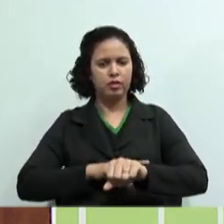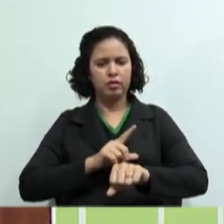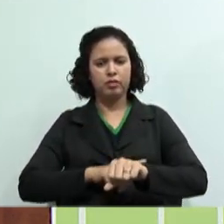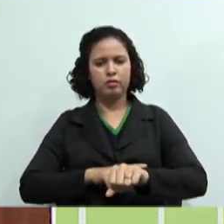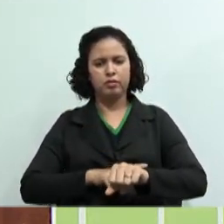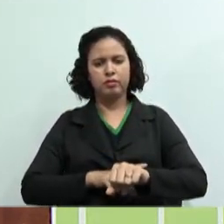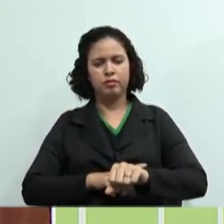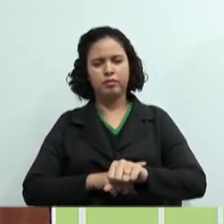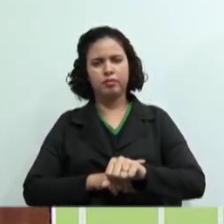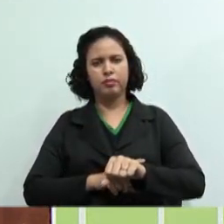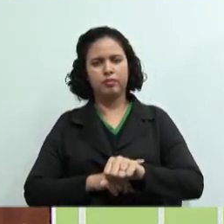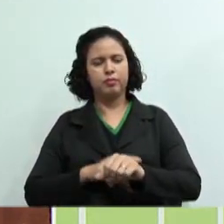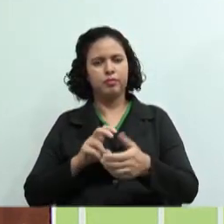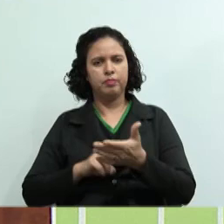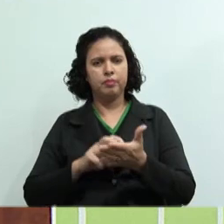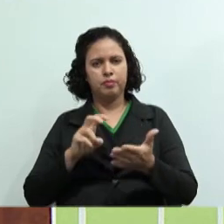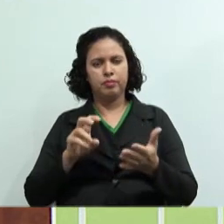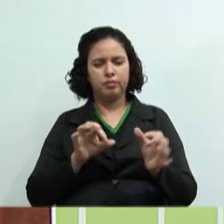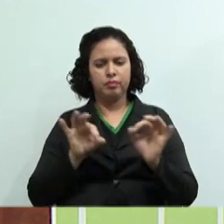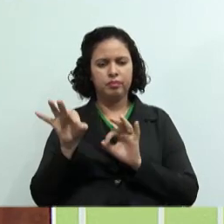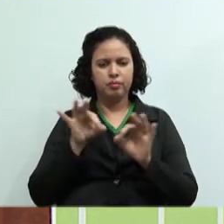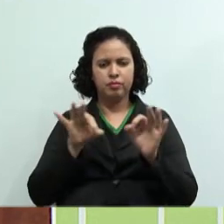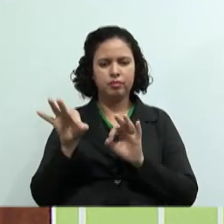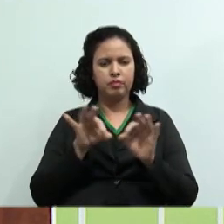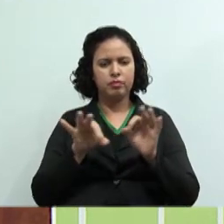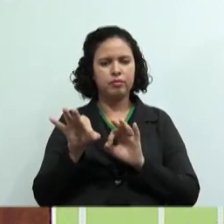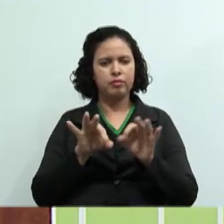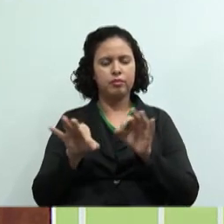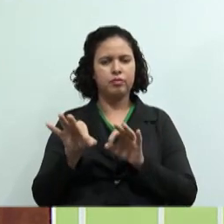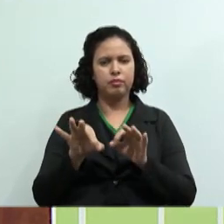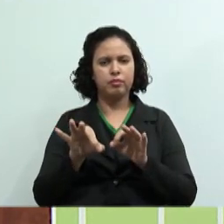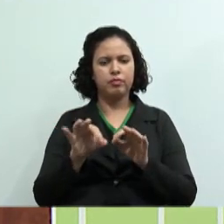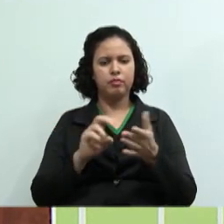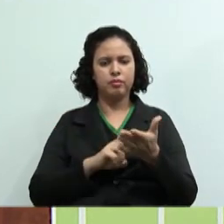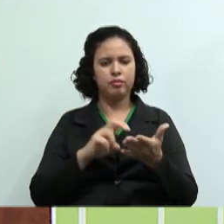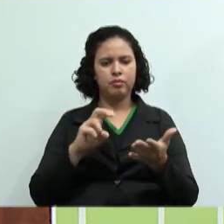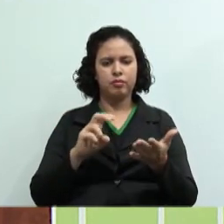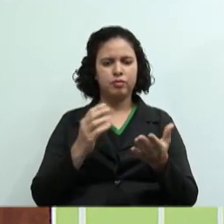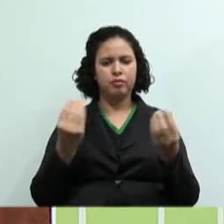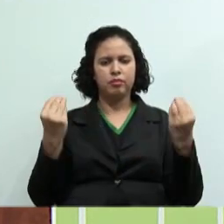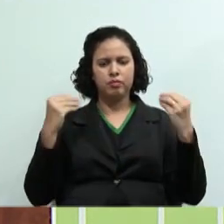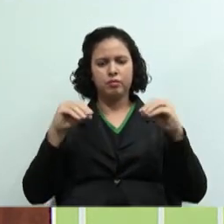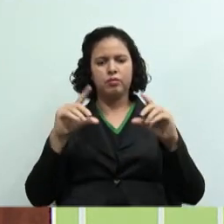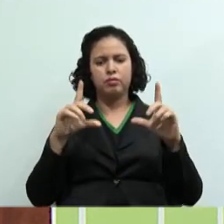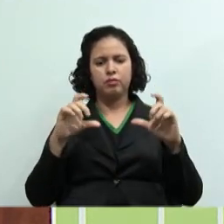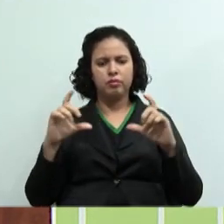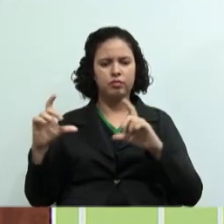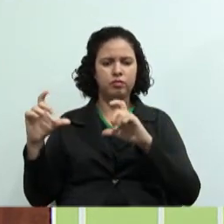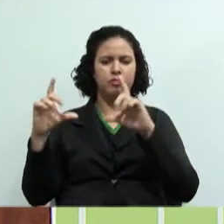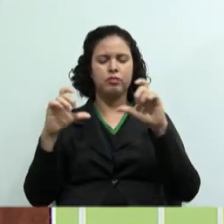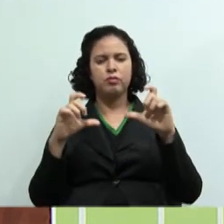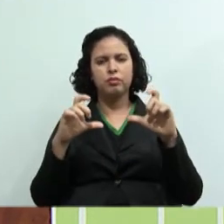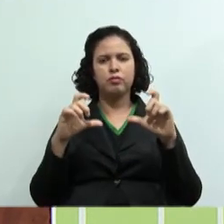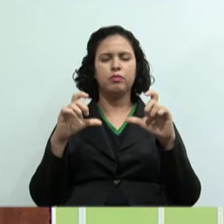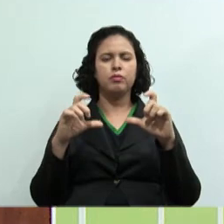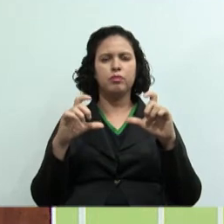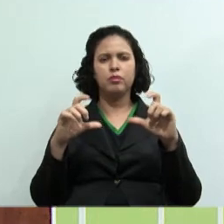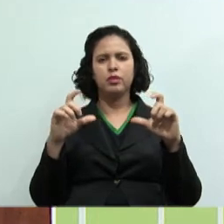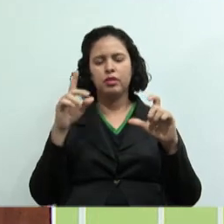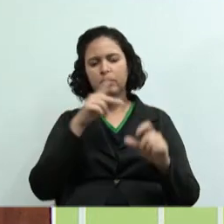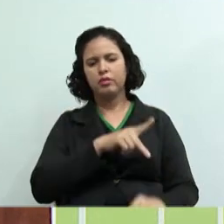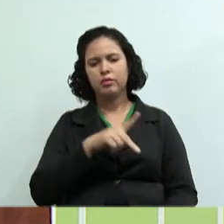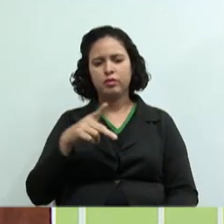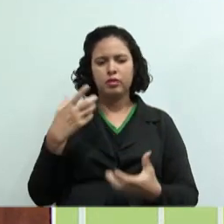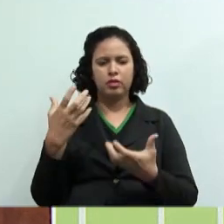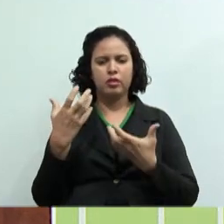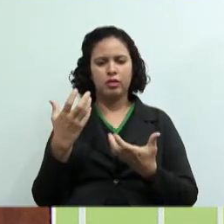eu deixo na terça-feira de manhã para revisar o material e colocar as fotos. Então, os professores, os alunos que quiserem